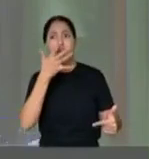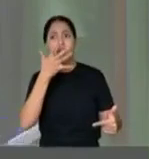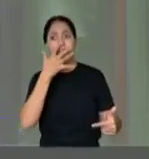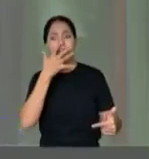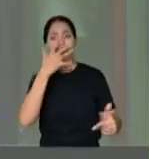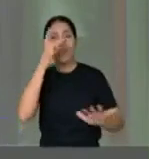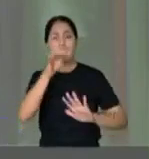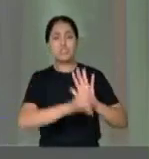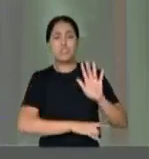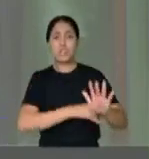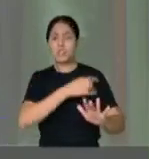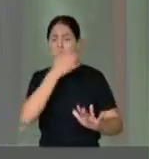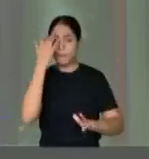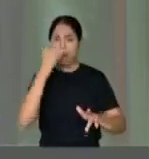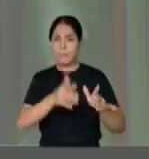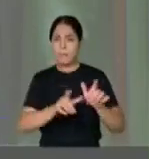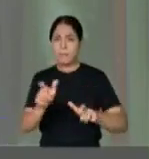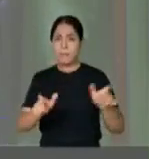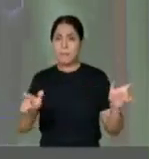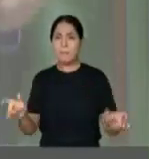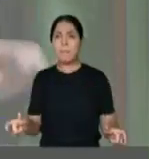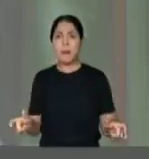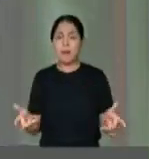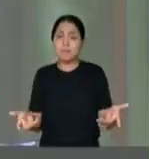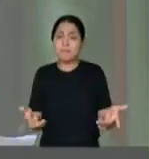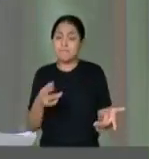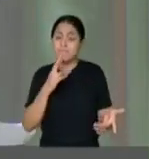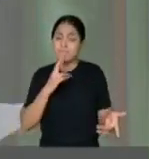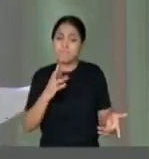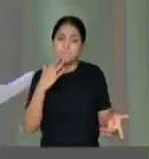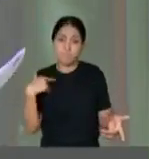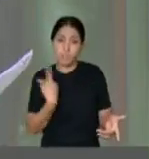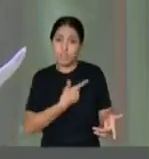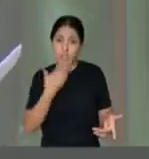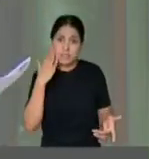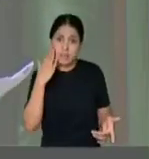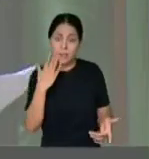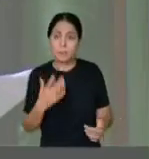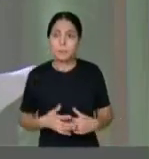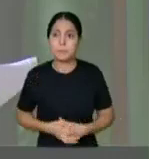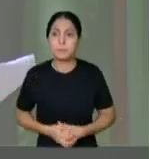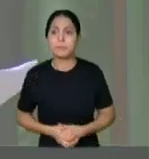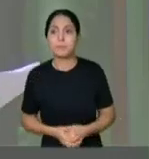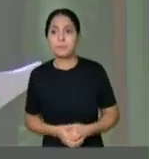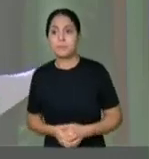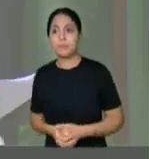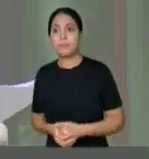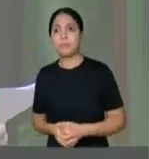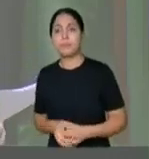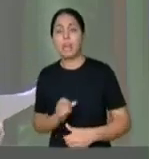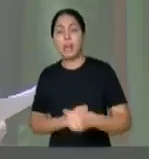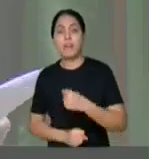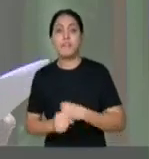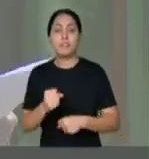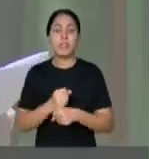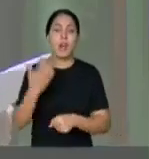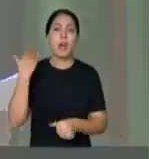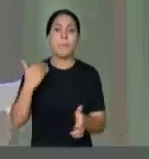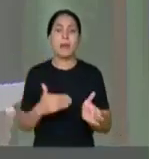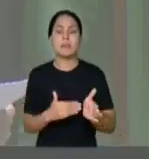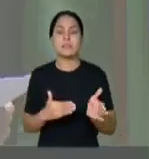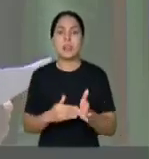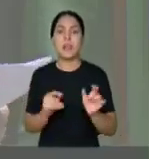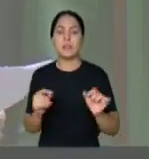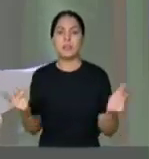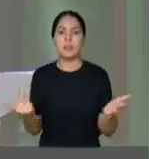diretores dessa instituição, o resultado nós já sabemos. Para concluir, no final do ano passado, o